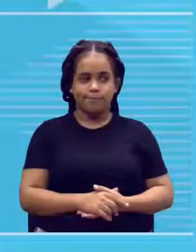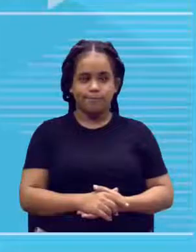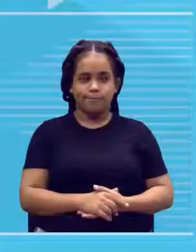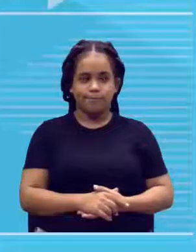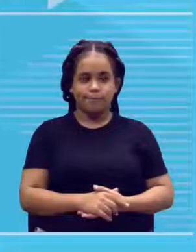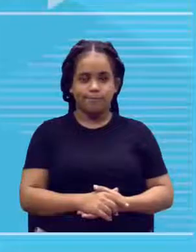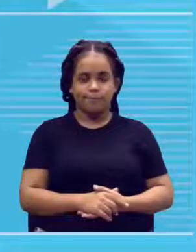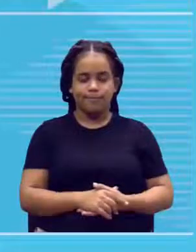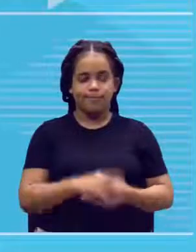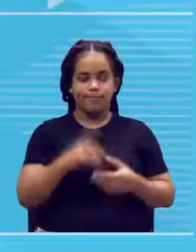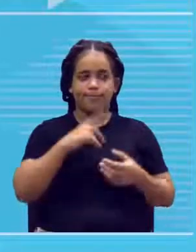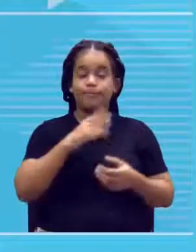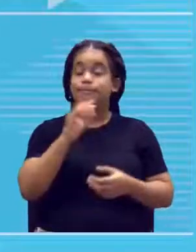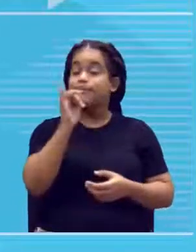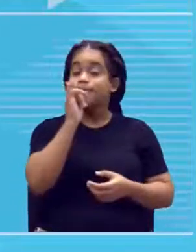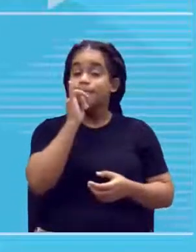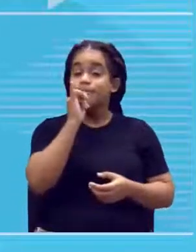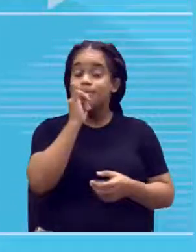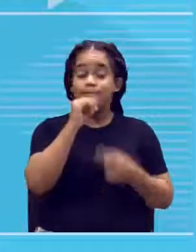Exemplo, nariz.